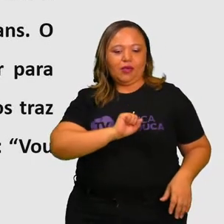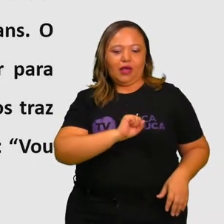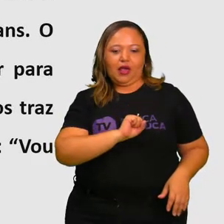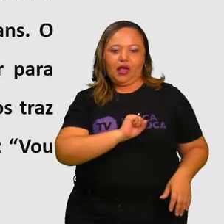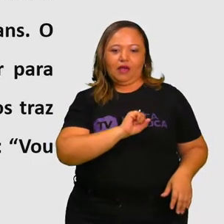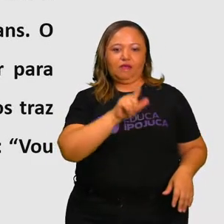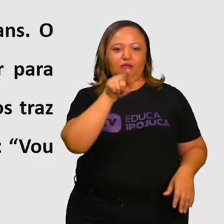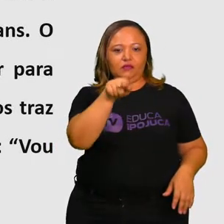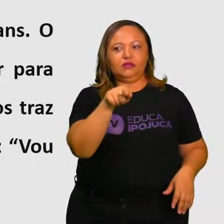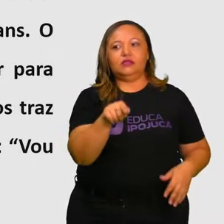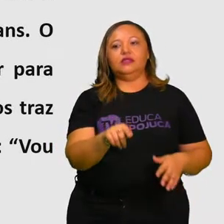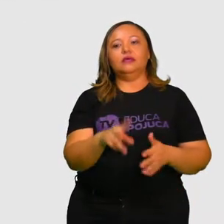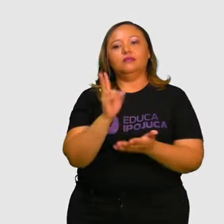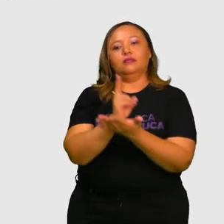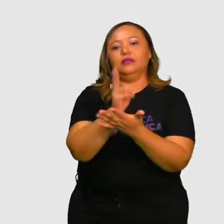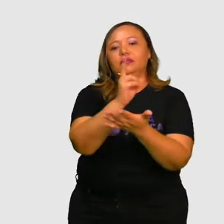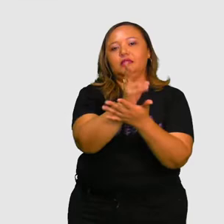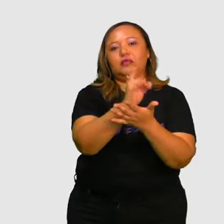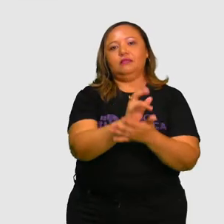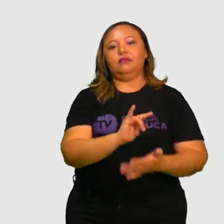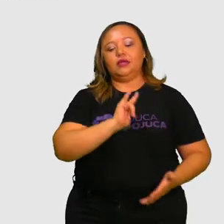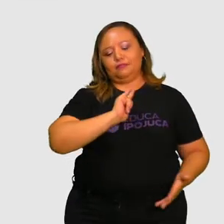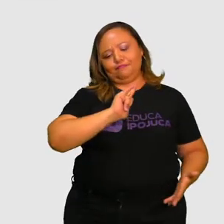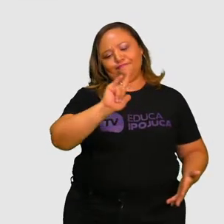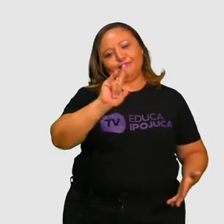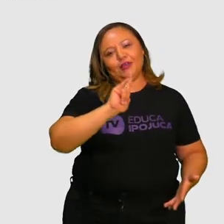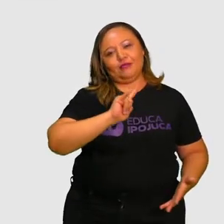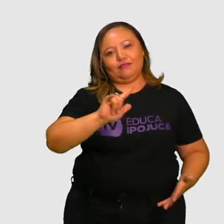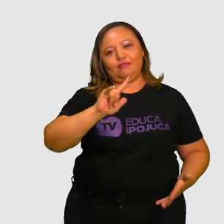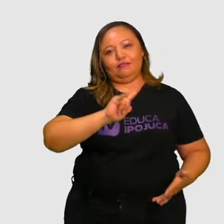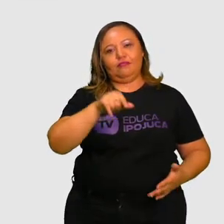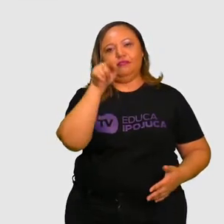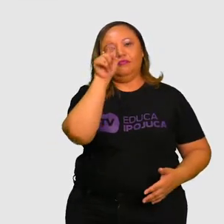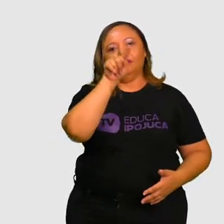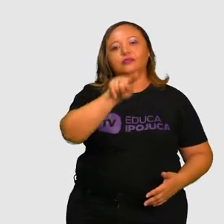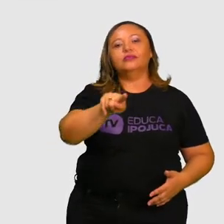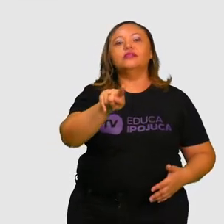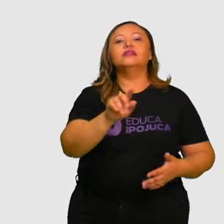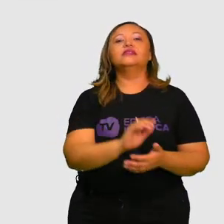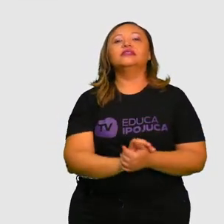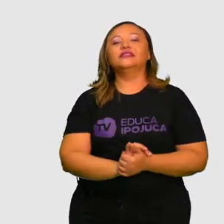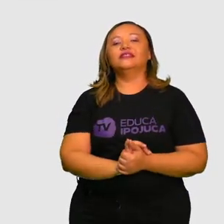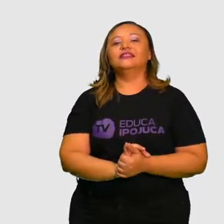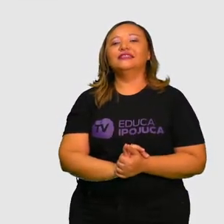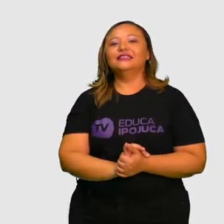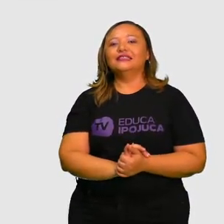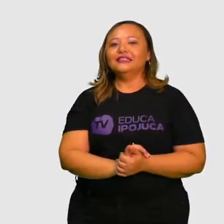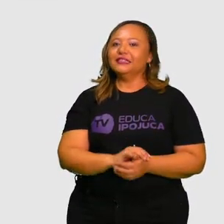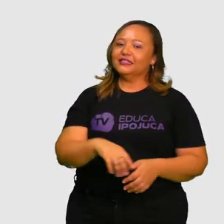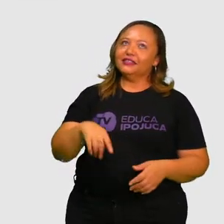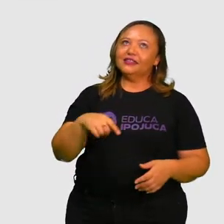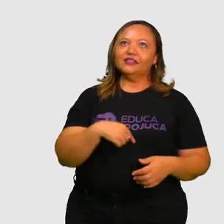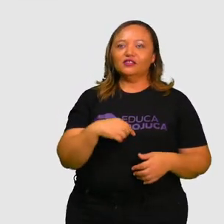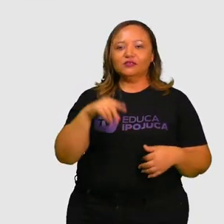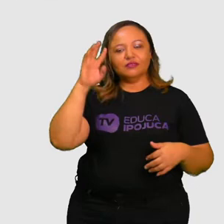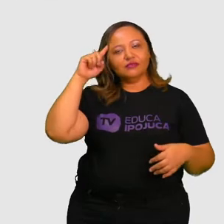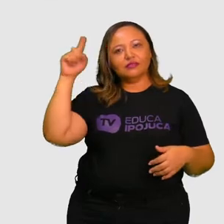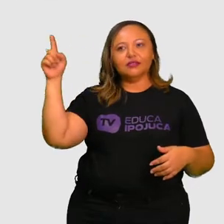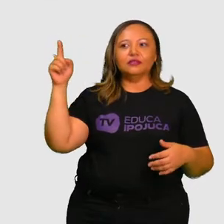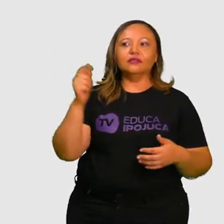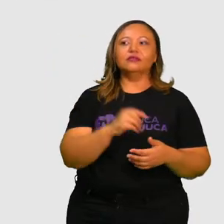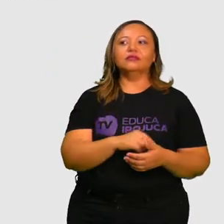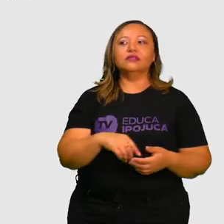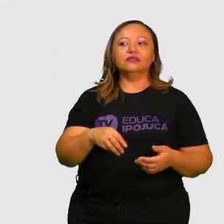Vou dizer toda hora que amo você. Sempre que vivemos o amor, o fazemos como se estivéssemos vivendo uma história